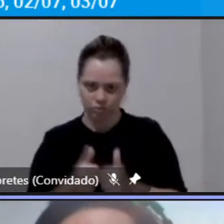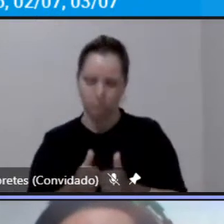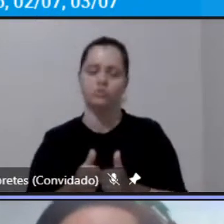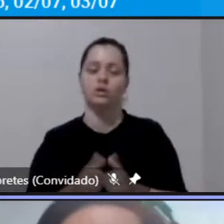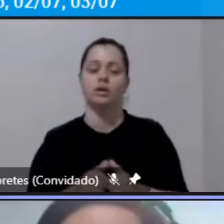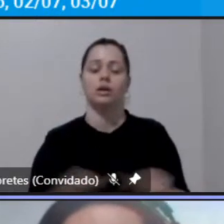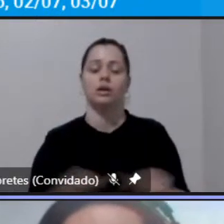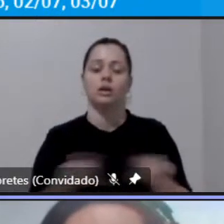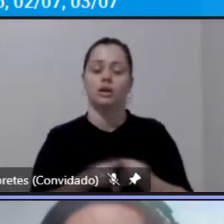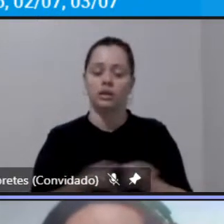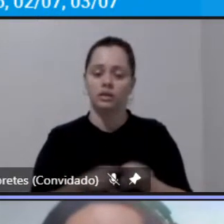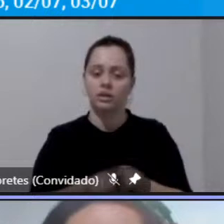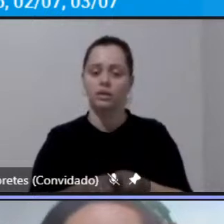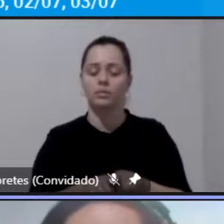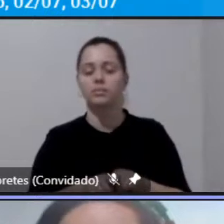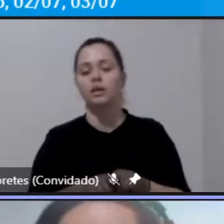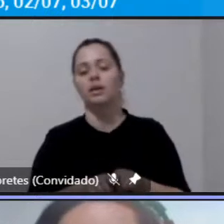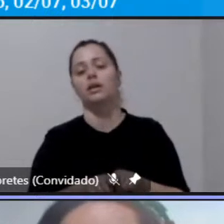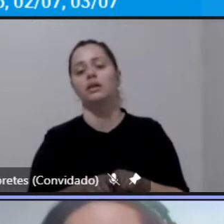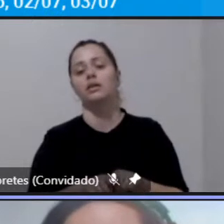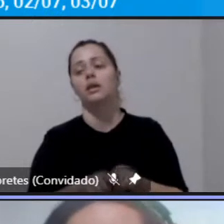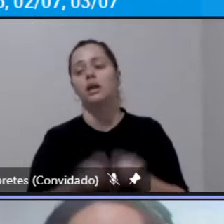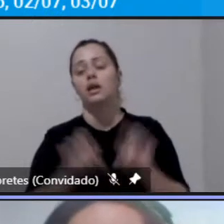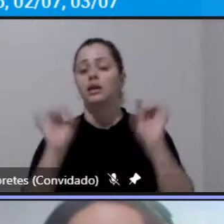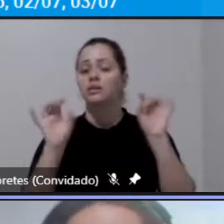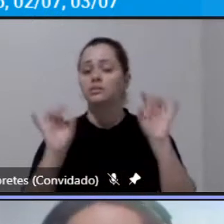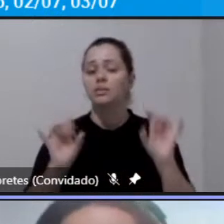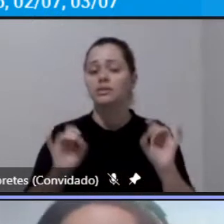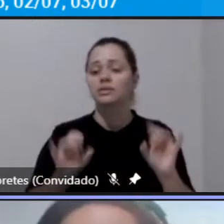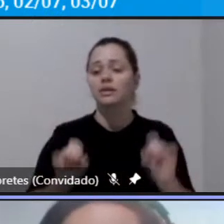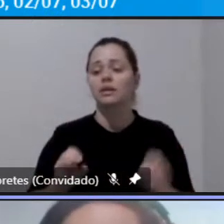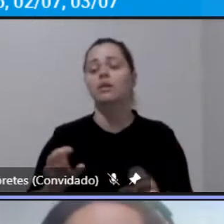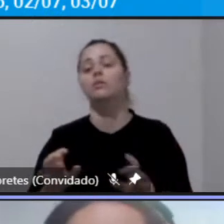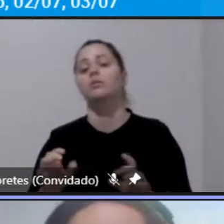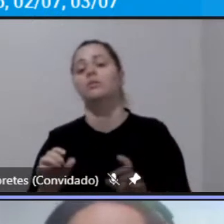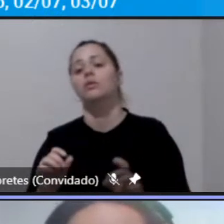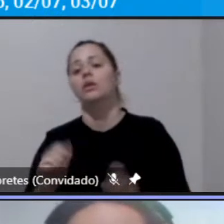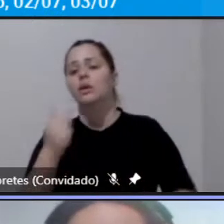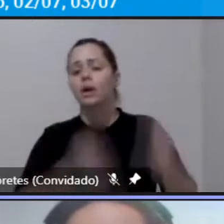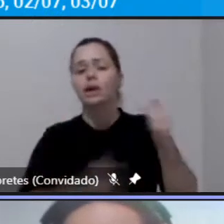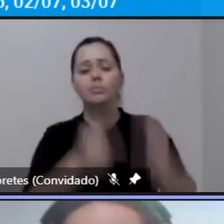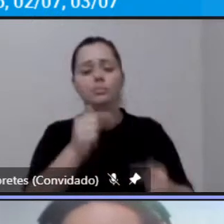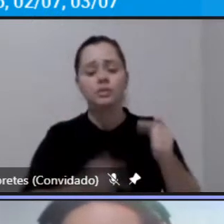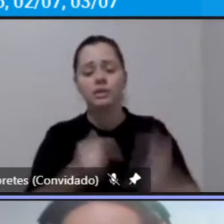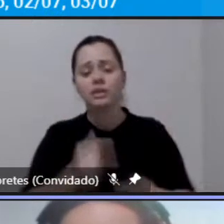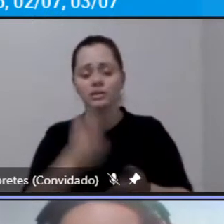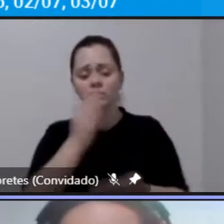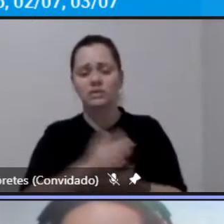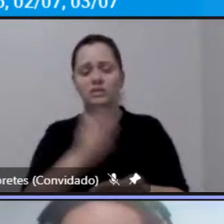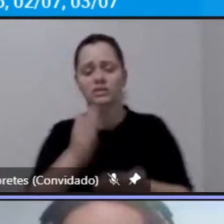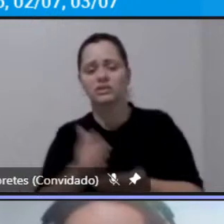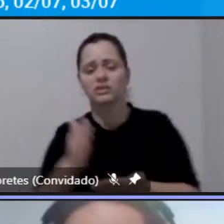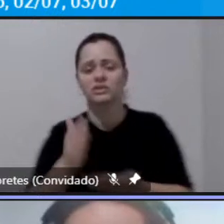no caso de Campos do Jordão especialmente porque com aquela política de divisão da